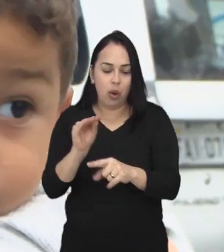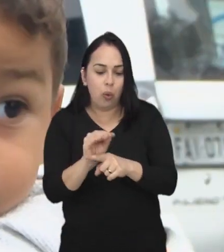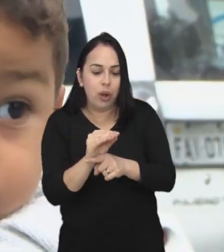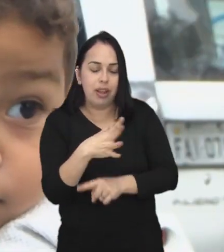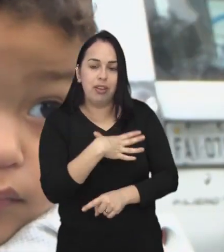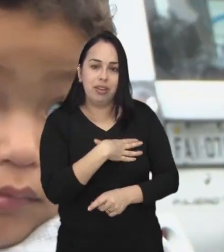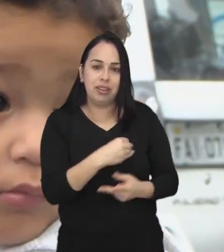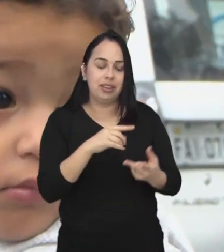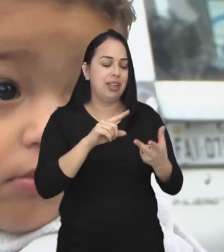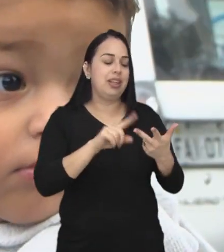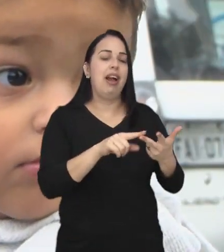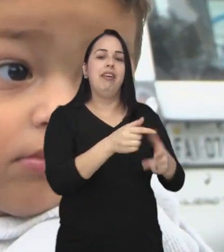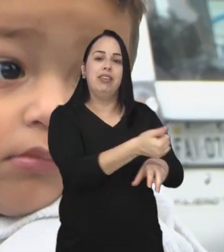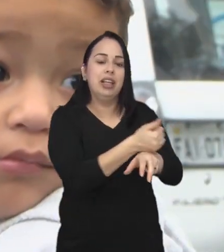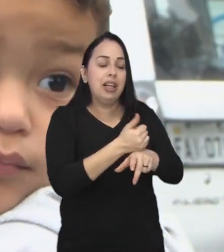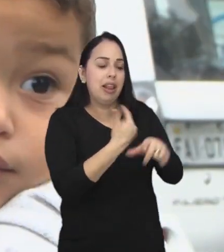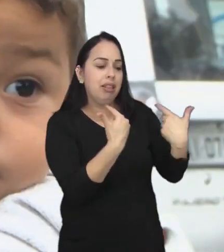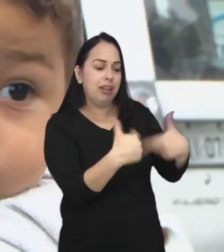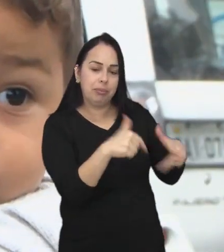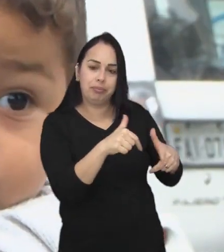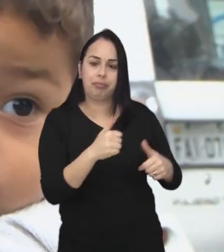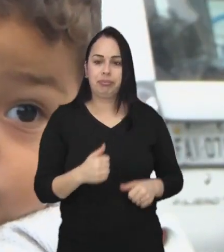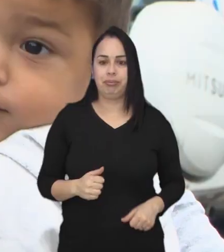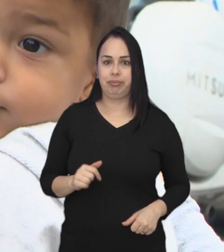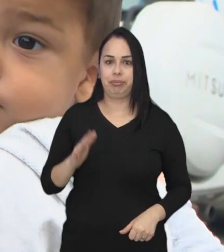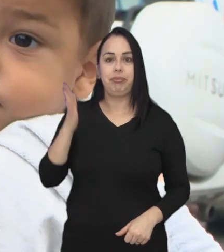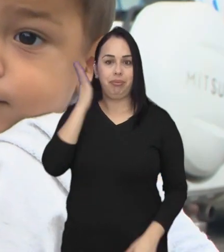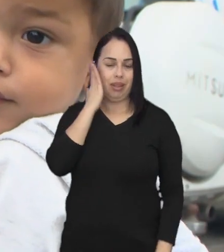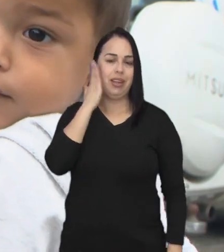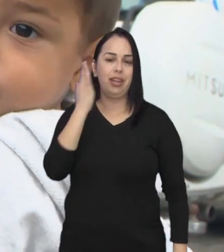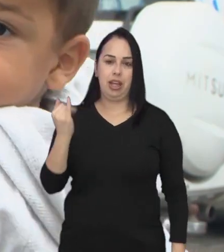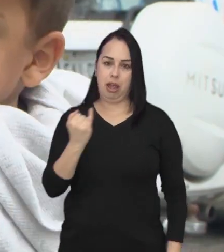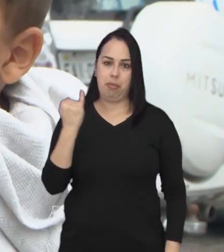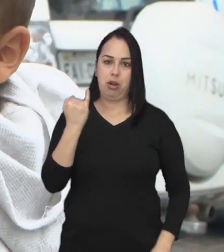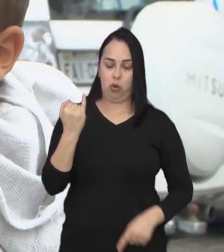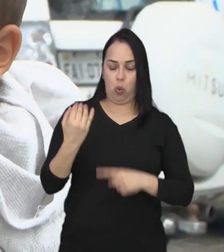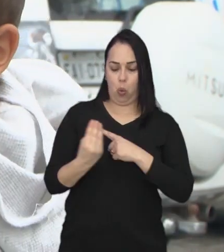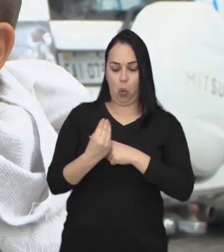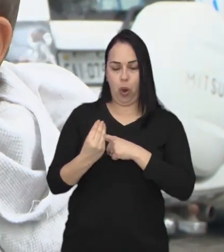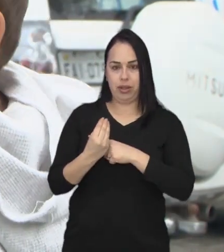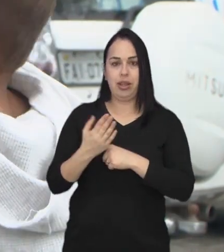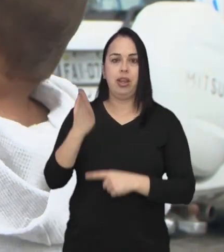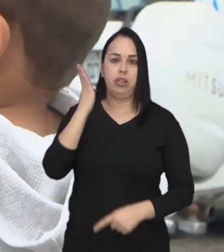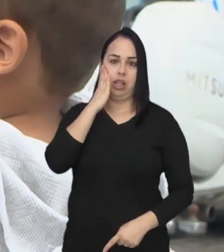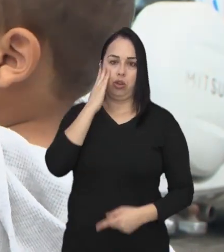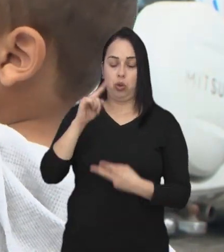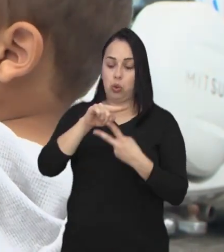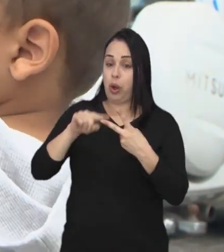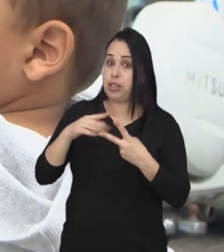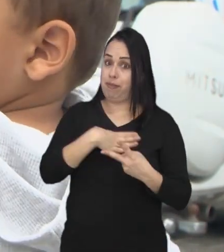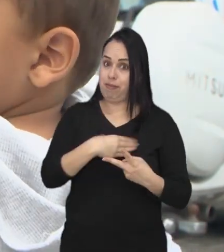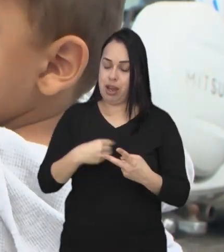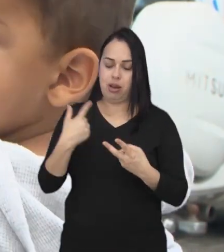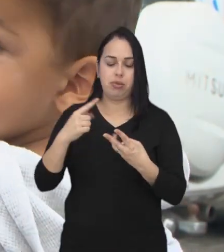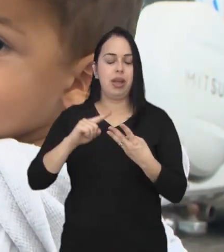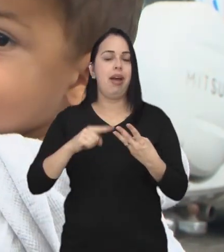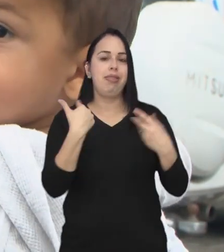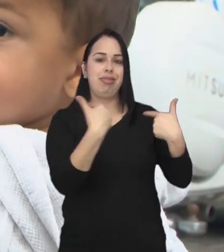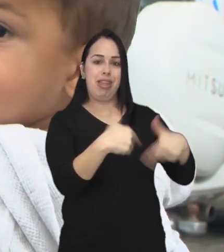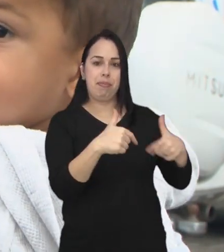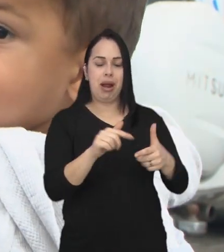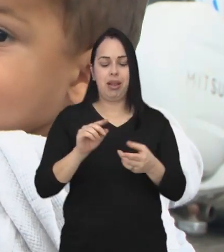a criação dos filhos e a vida profissional. Apesar de eu saber que é importante o fato de eu ter dois filhos,